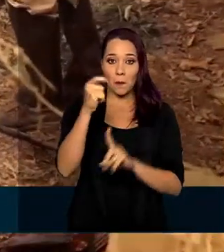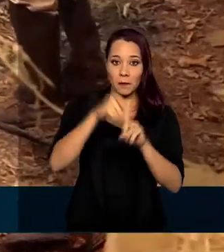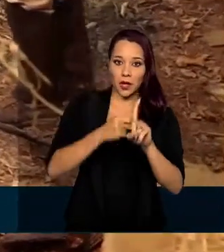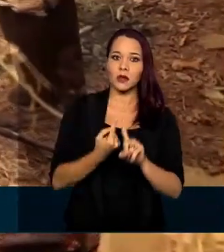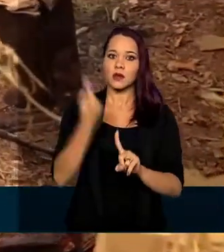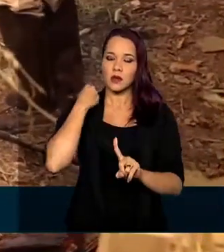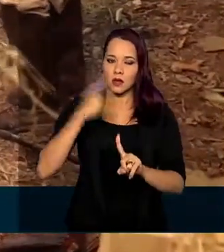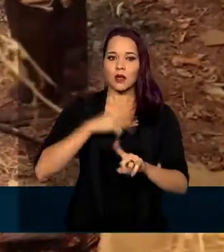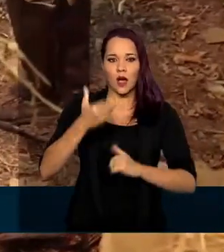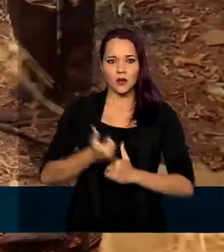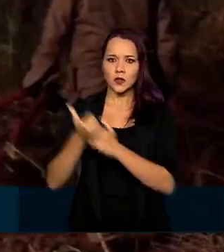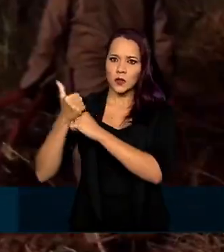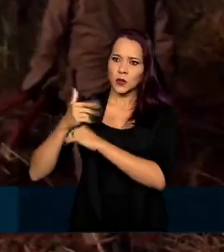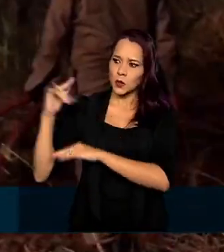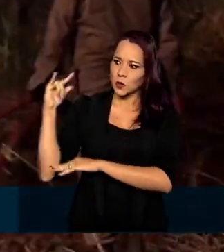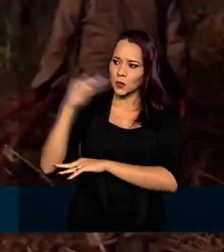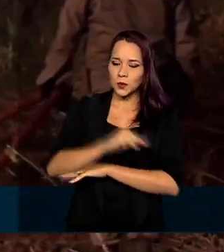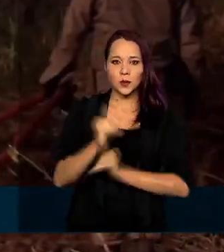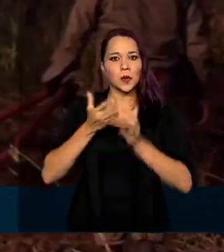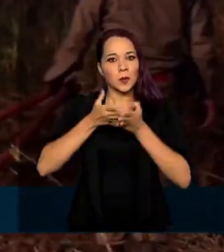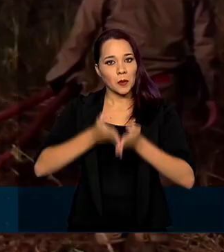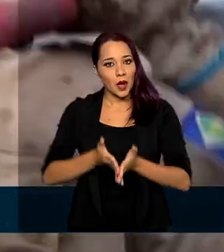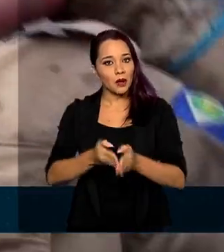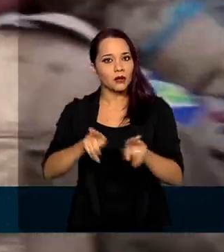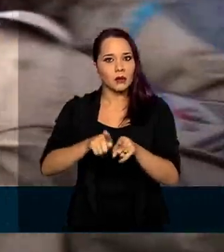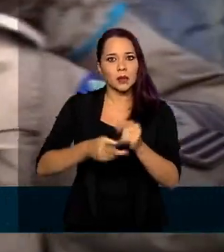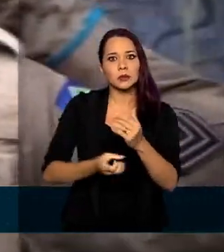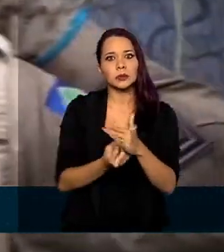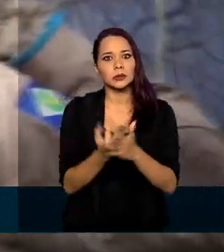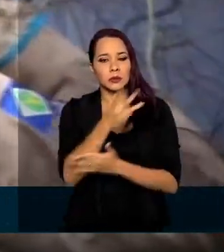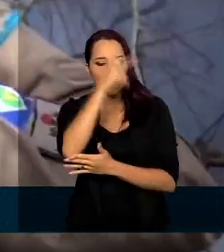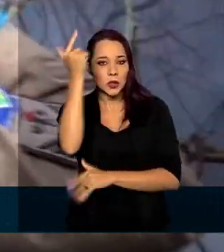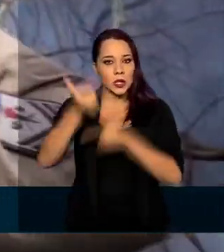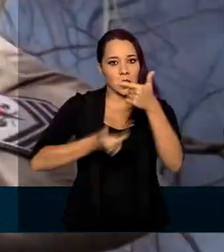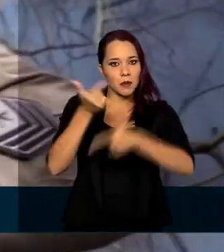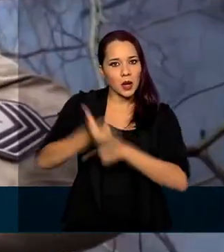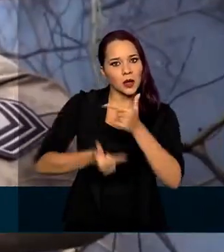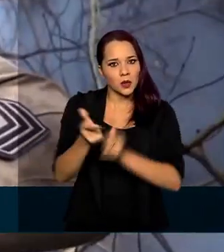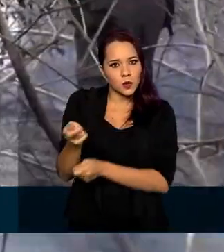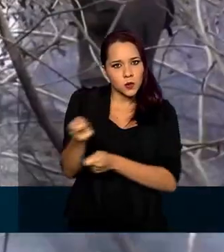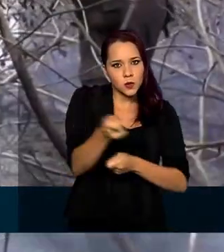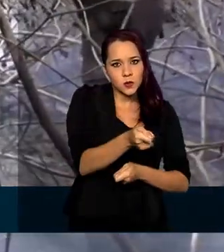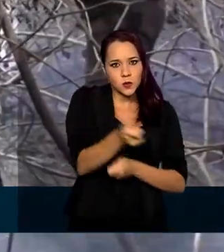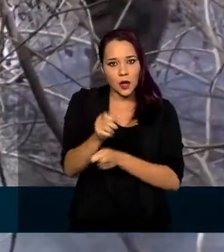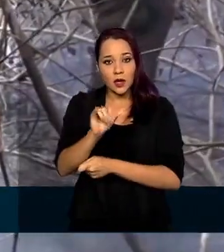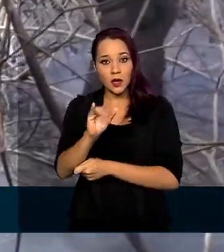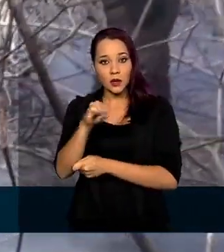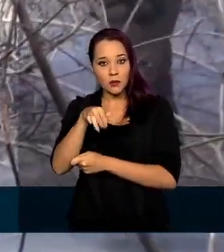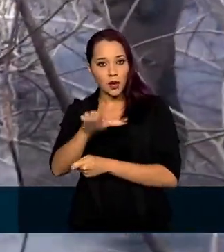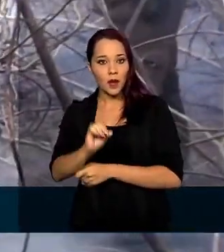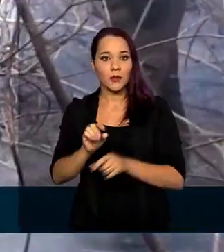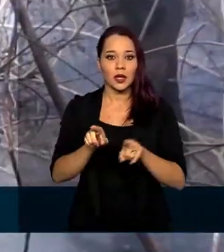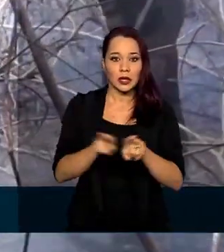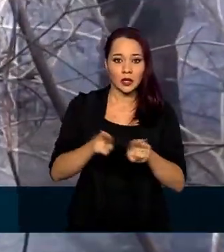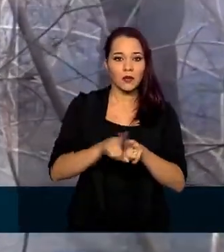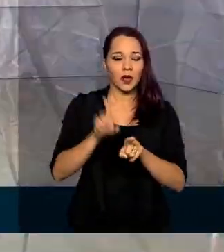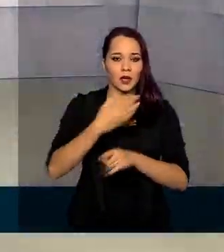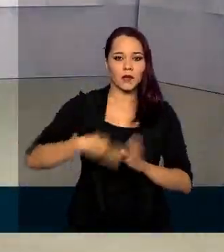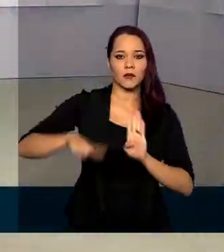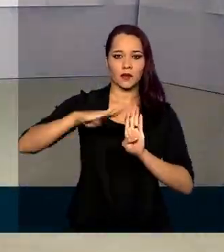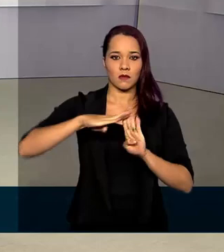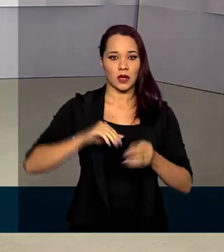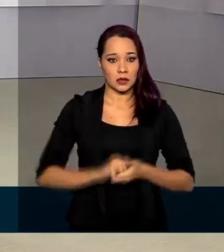conta com o auxílio de aeronaves, barcos e centenas de brigadistas do IBAMA e do ICMBio, além das Forças Armadas.